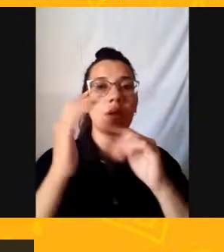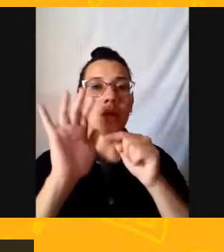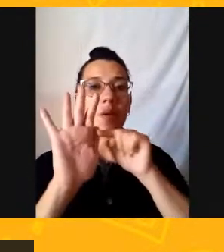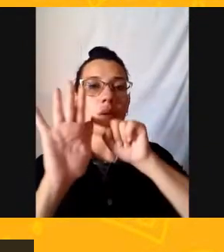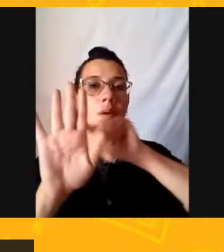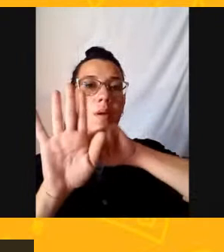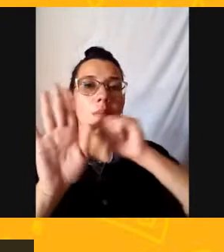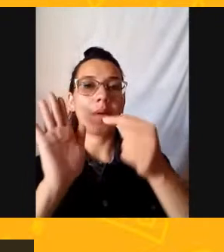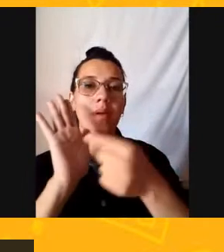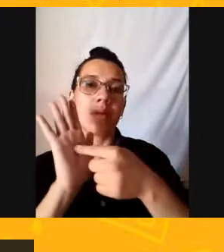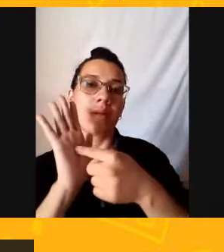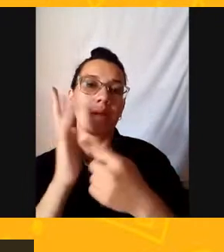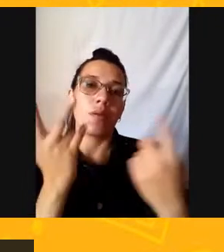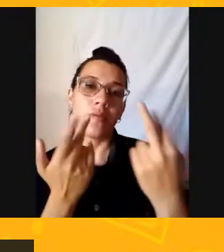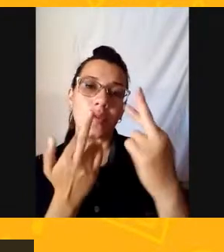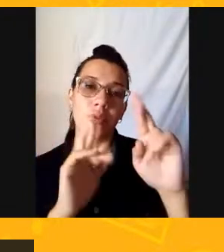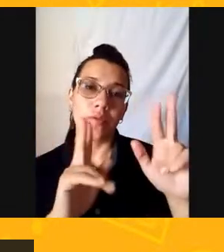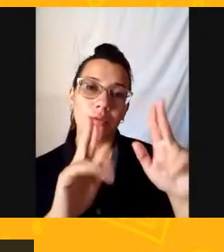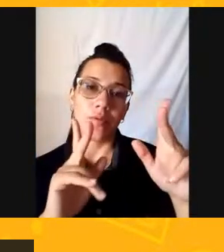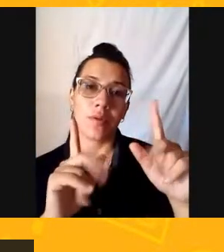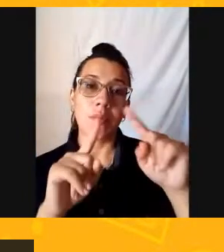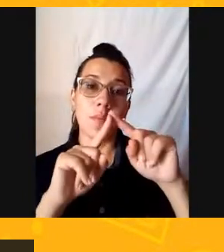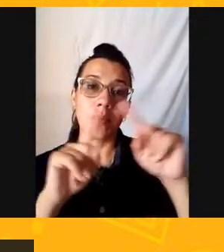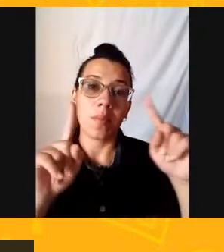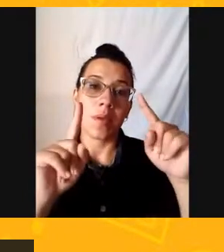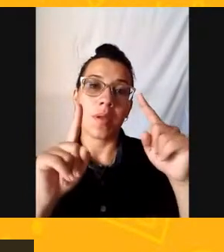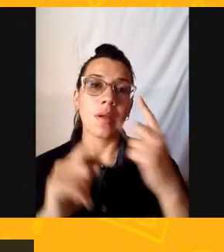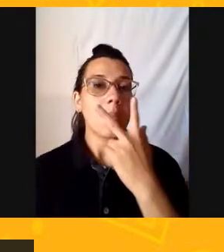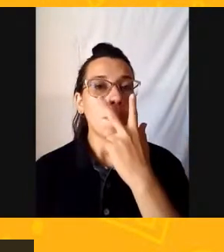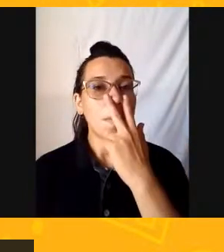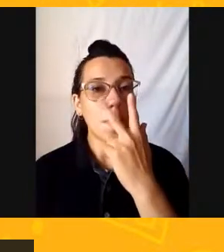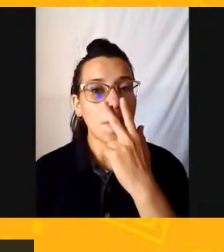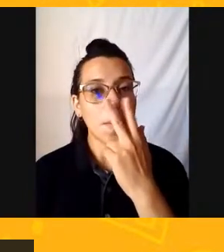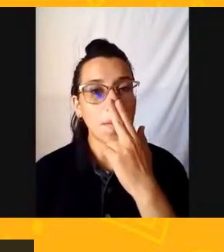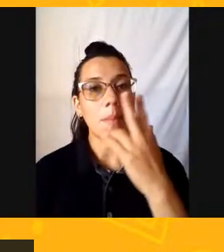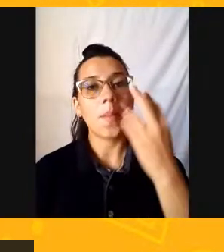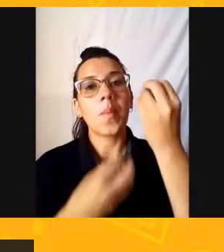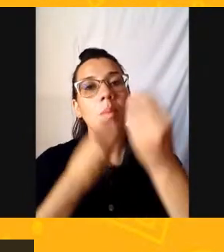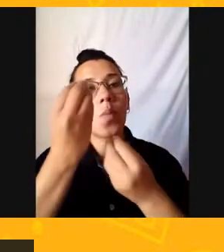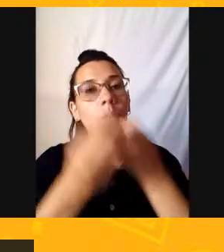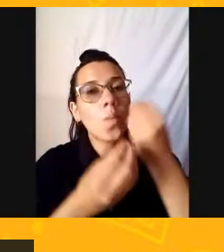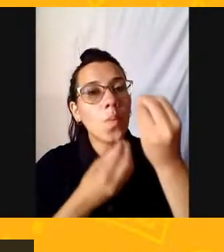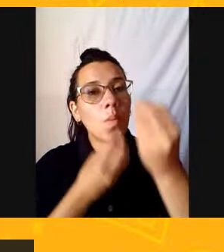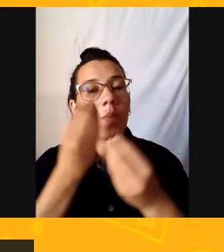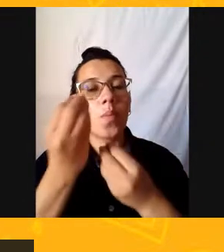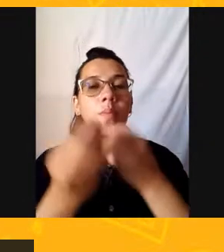Parece Como Maria inteligente Como